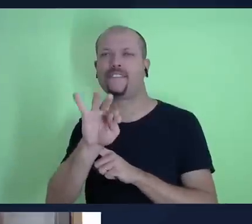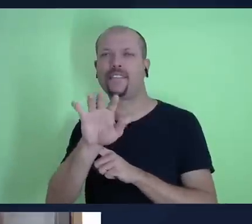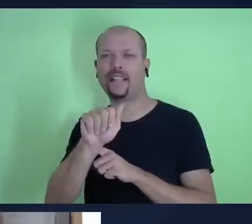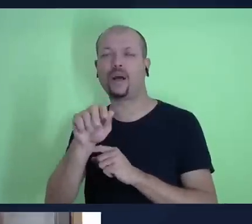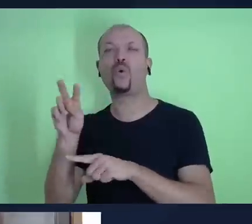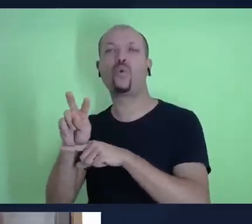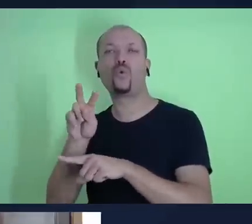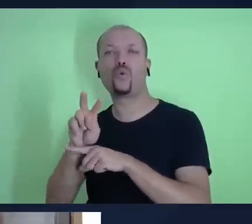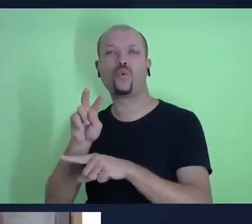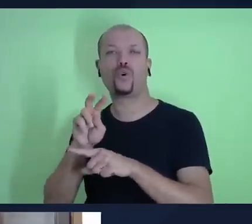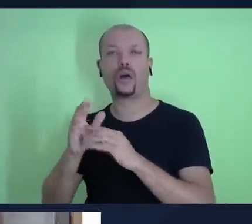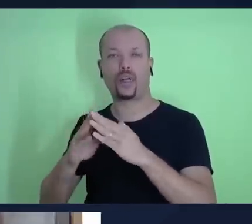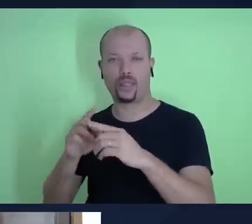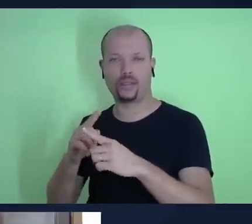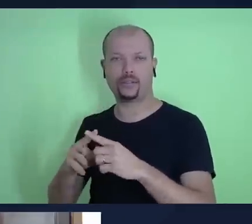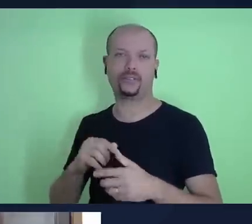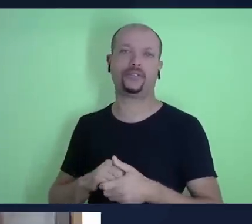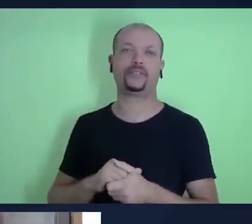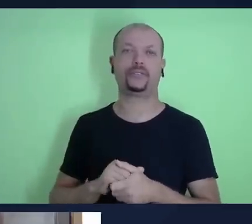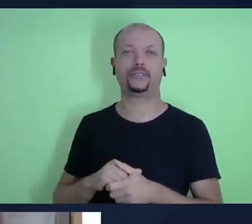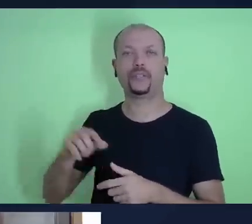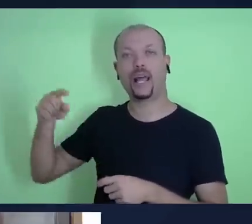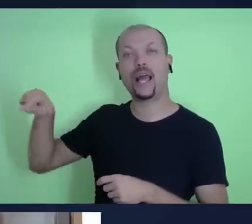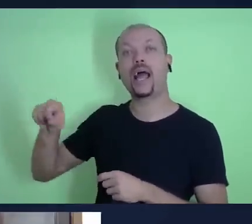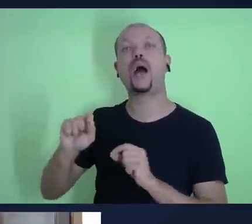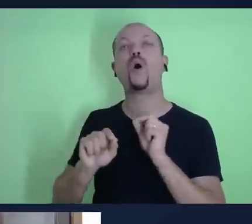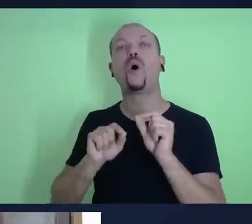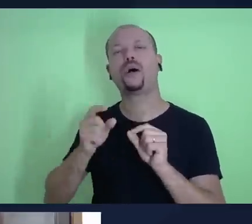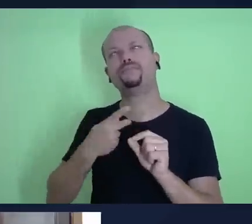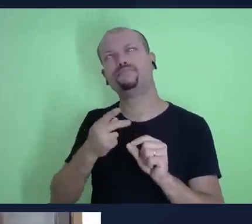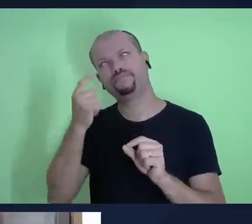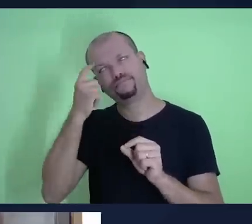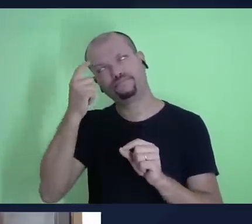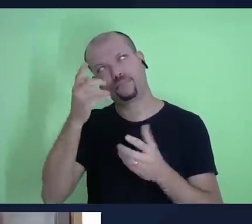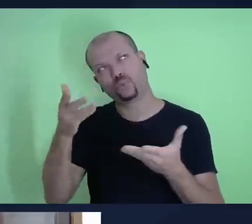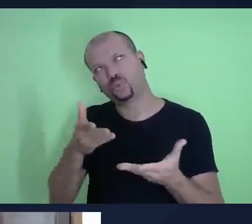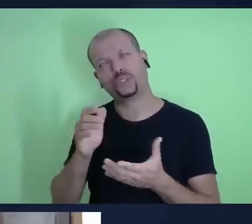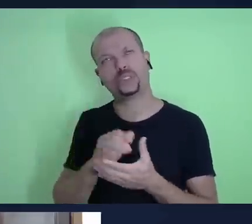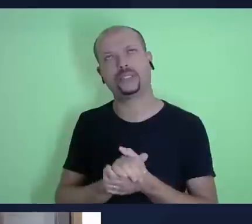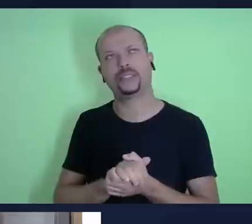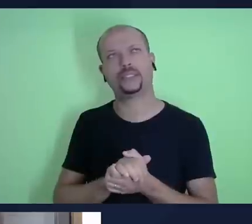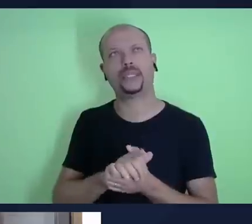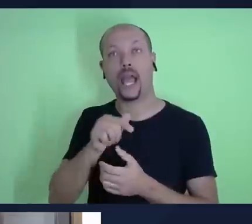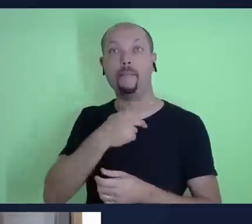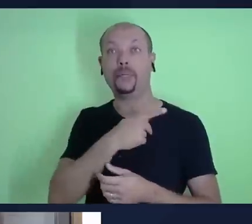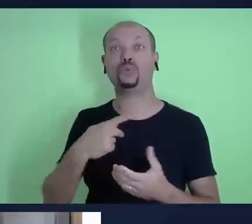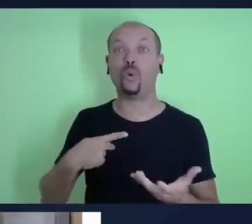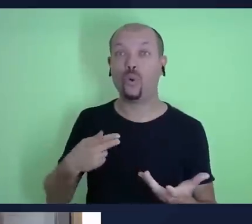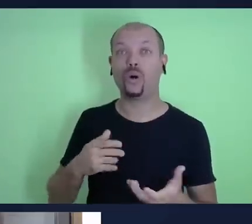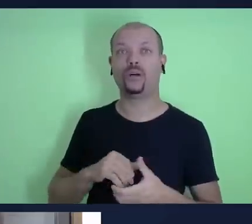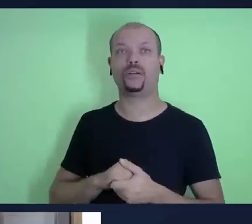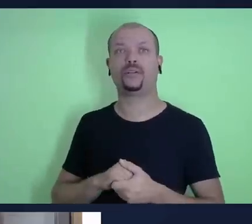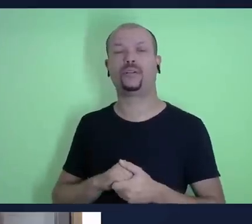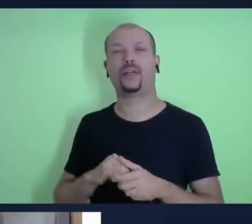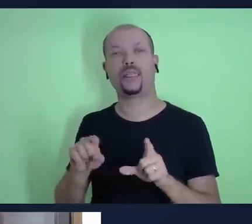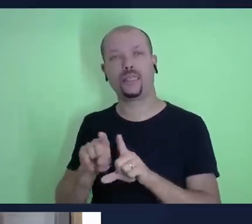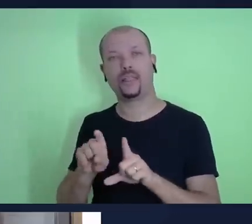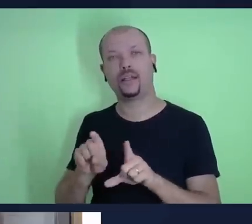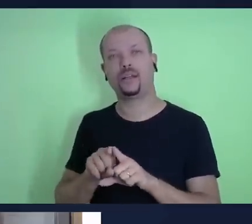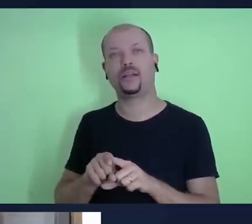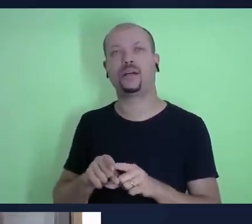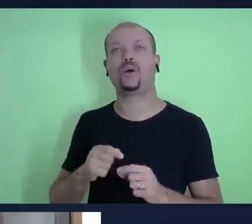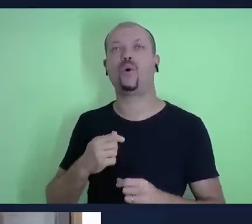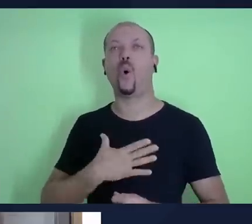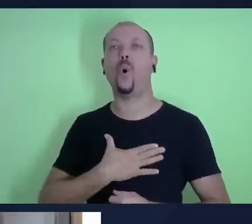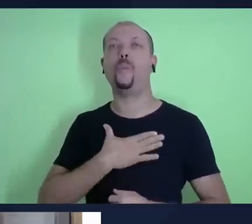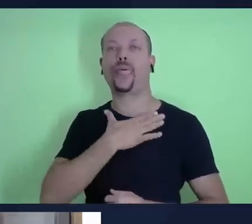Eles eram, digamos assim, se a gente pensar nos dias de hoje, eles eram os pastores, eles eram talvez os obreiros